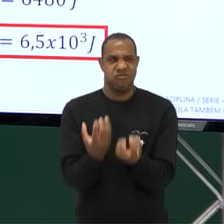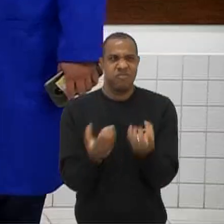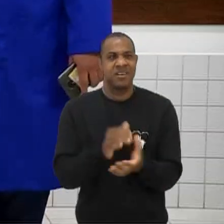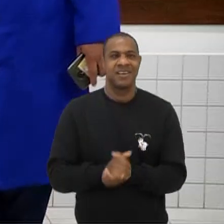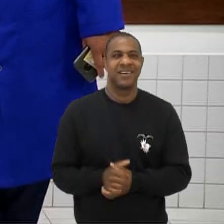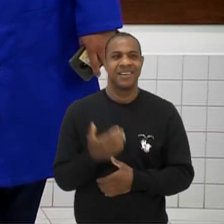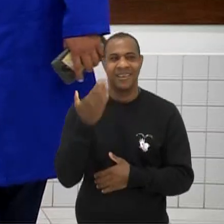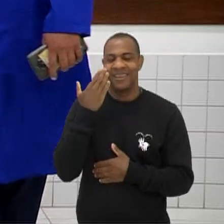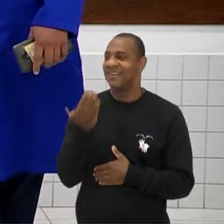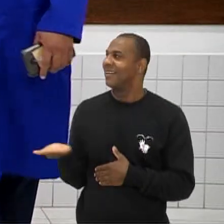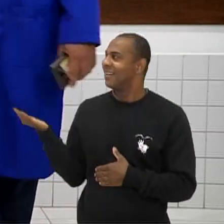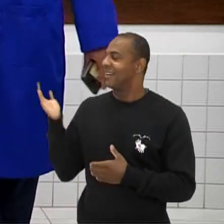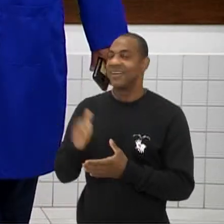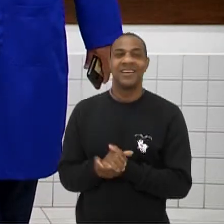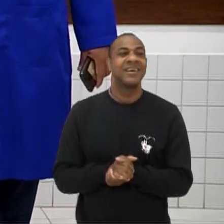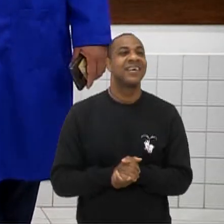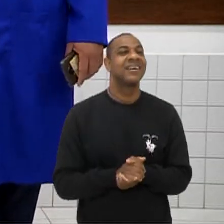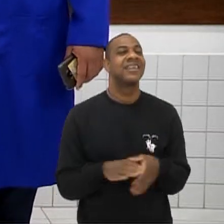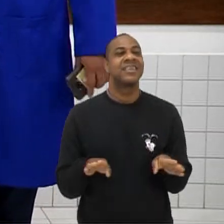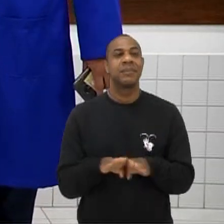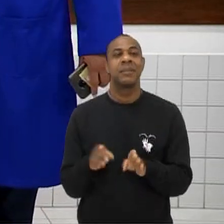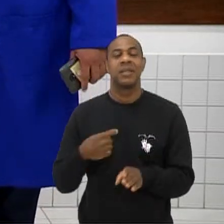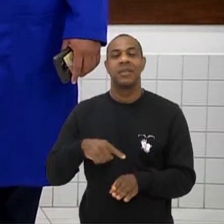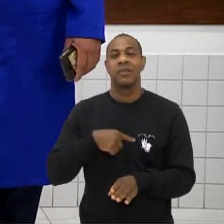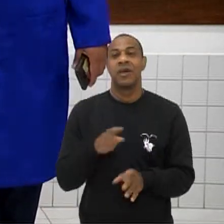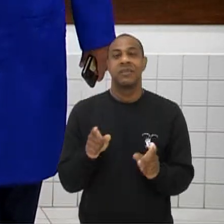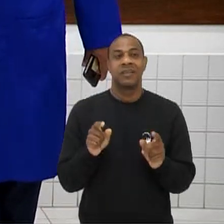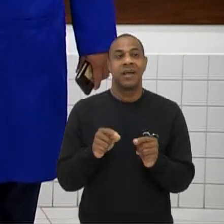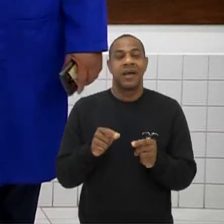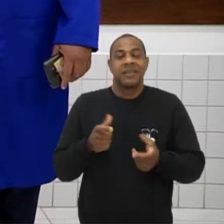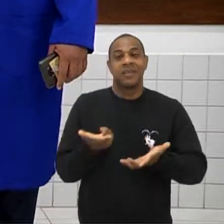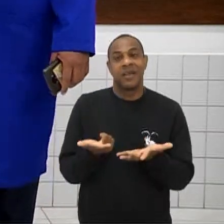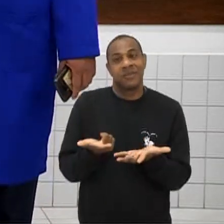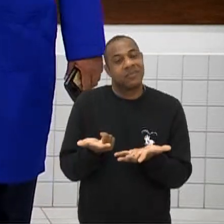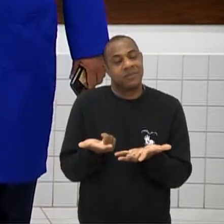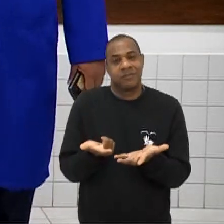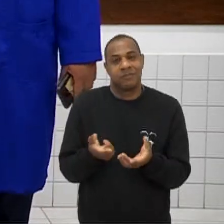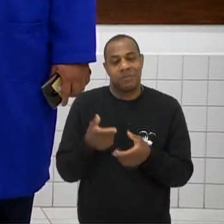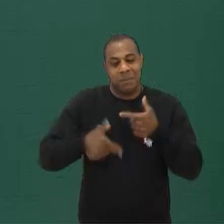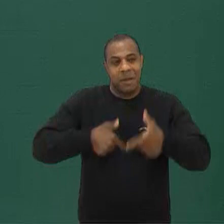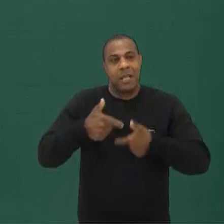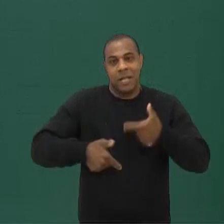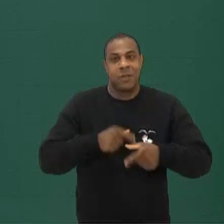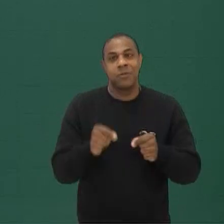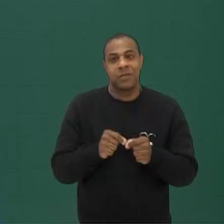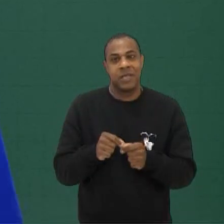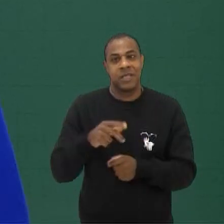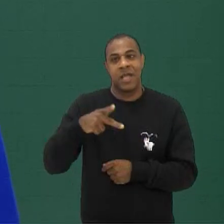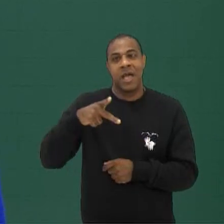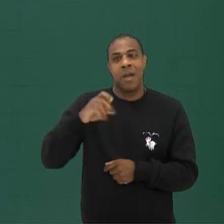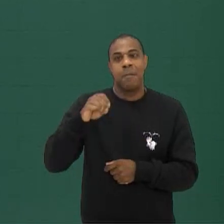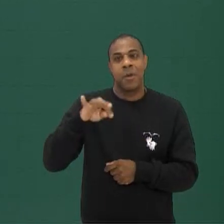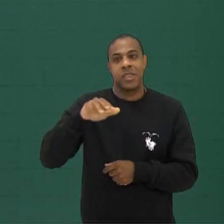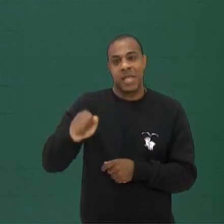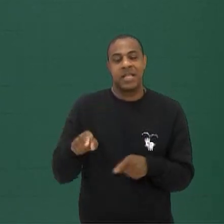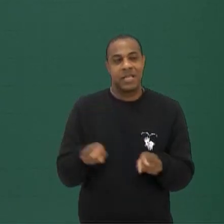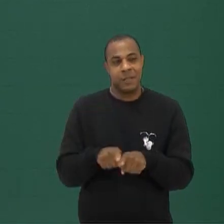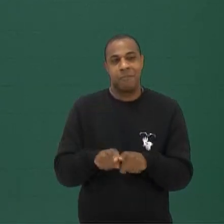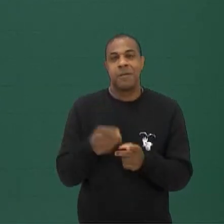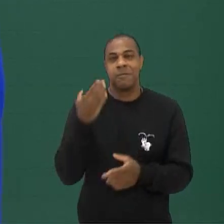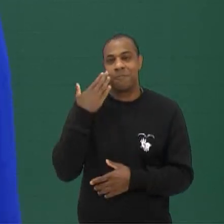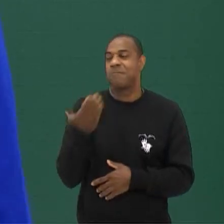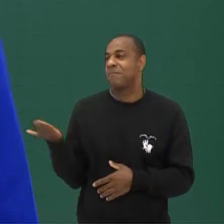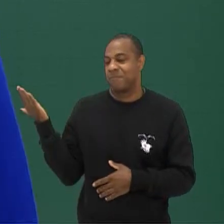louco Até aproveitando Professor Gustavo A gente está trabalhando Ali com a potência Convertida em cavalos Que você consegue Está verificando Num automóvel Por exemplo Isso